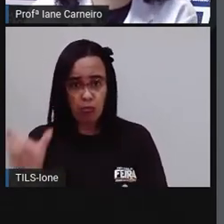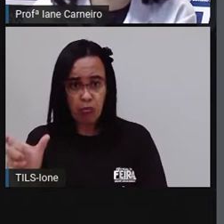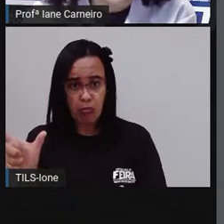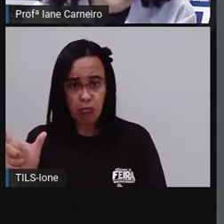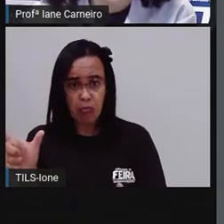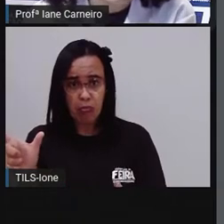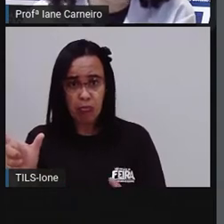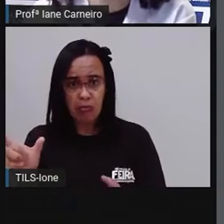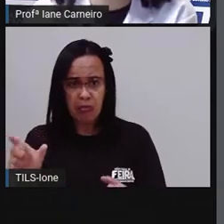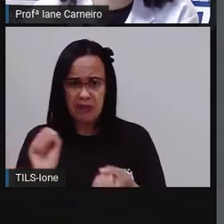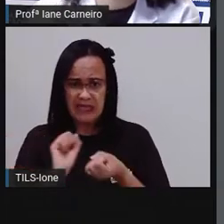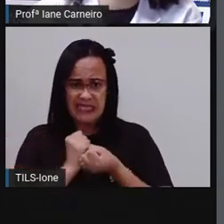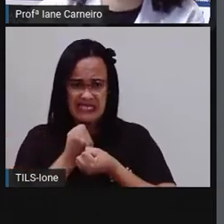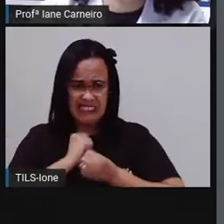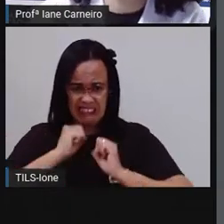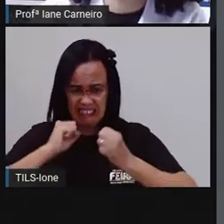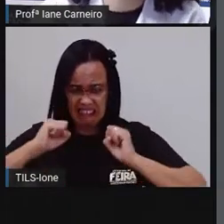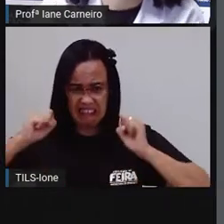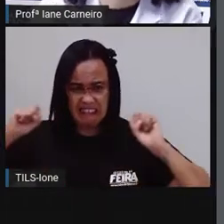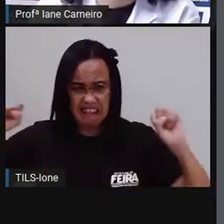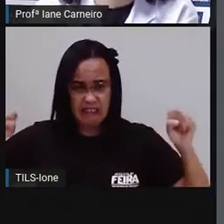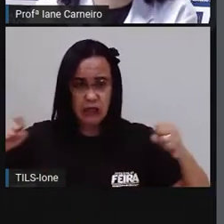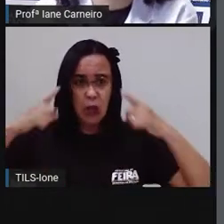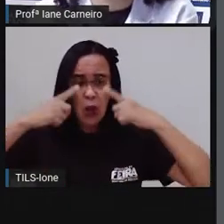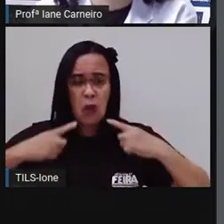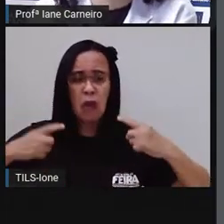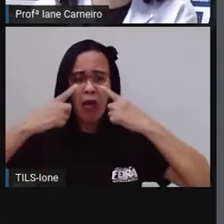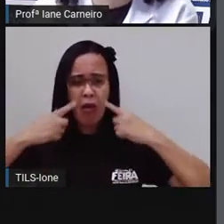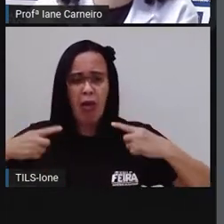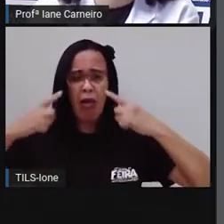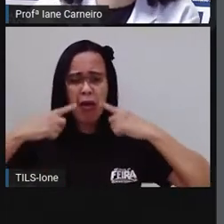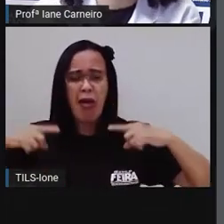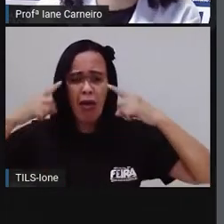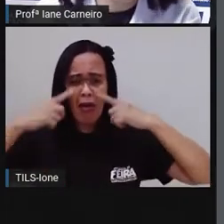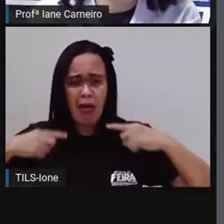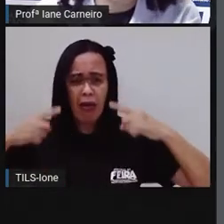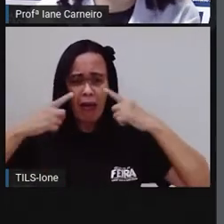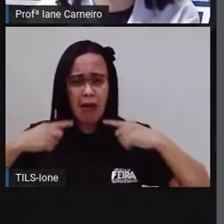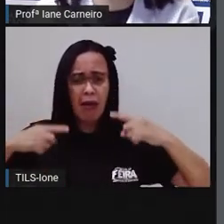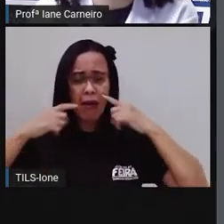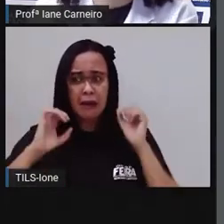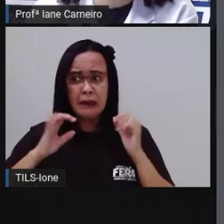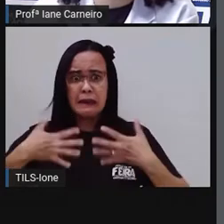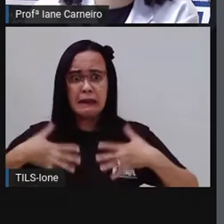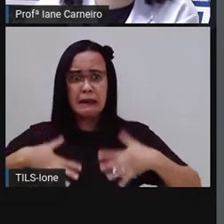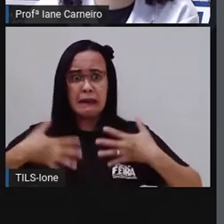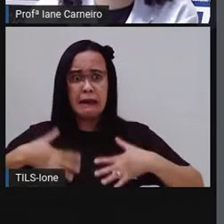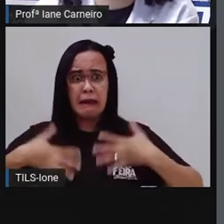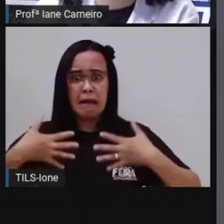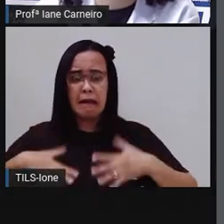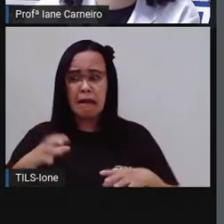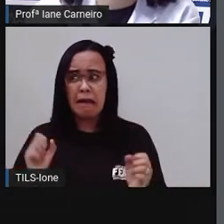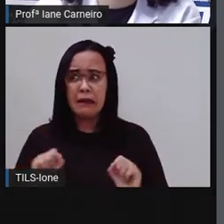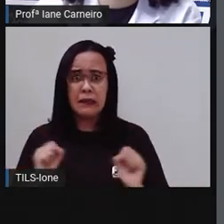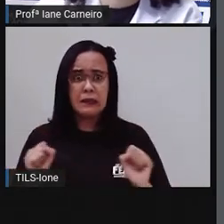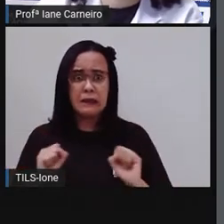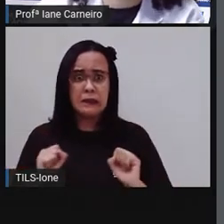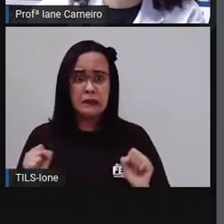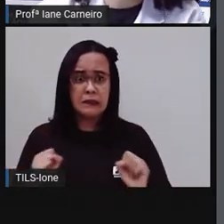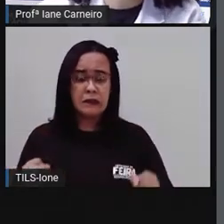muita raiva. borracha, chorava e espermeava. Tinha tremelique e dava xilique.